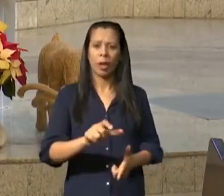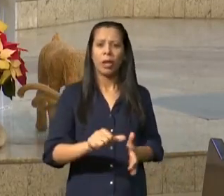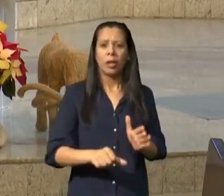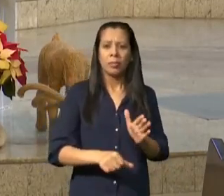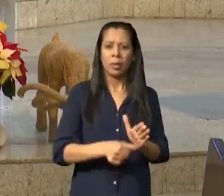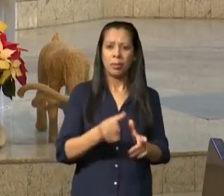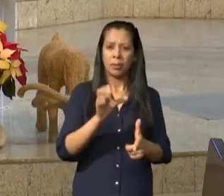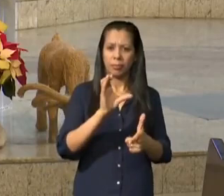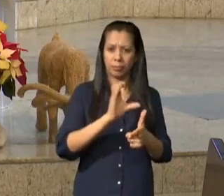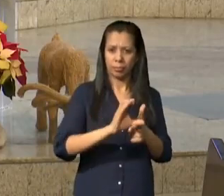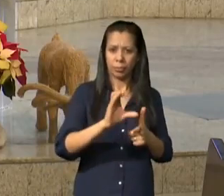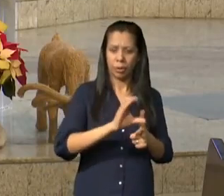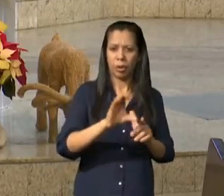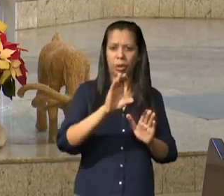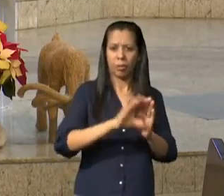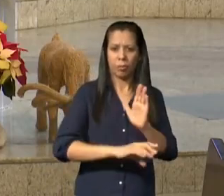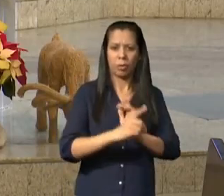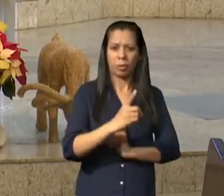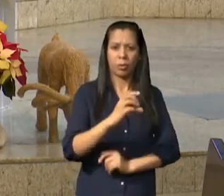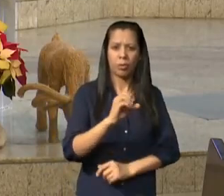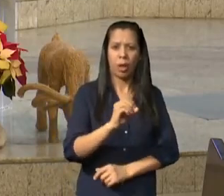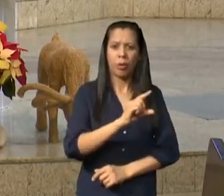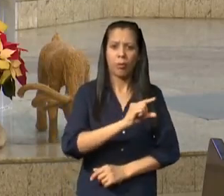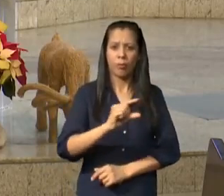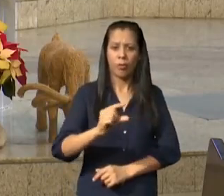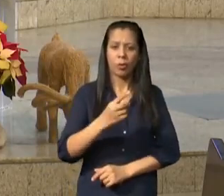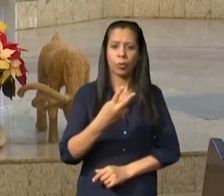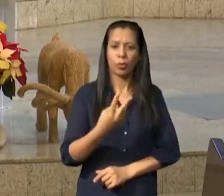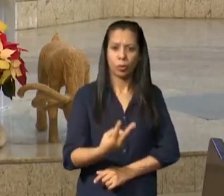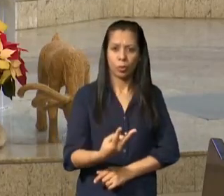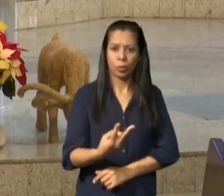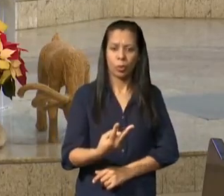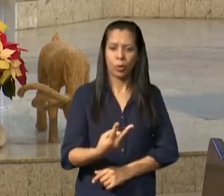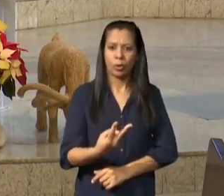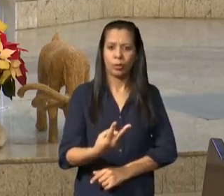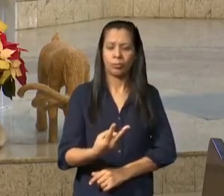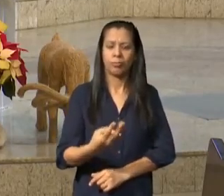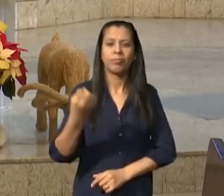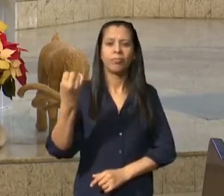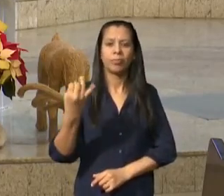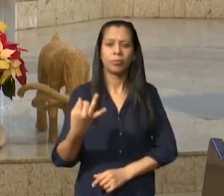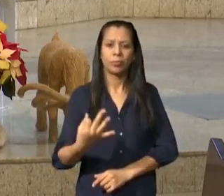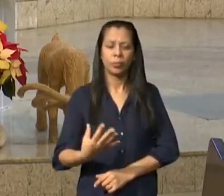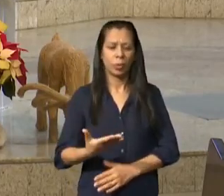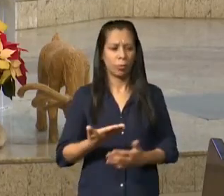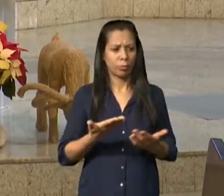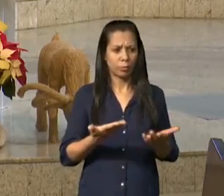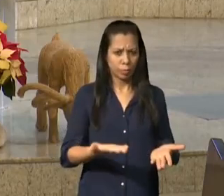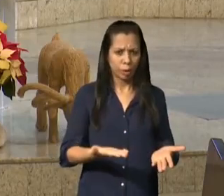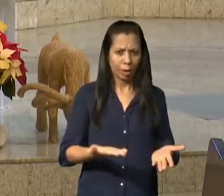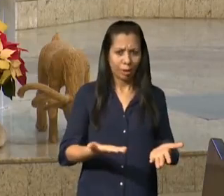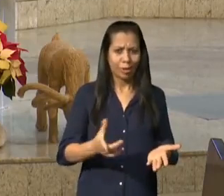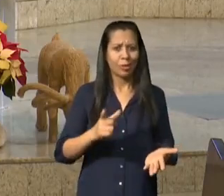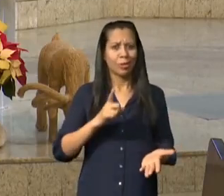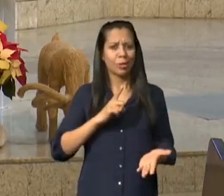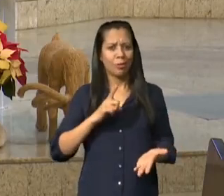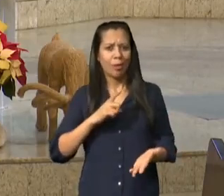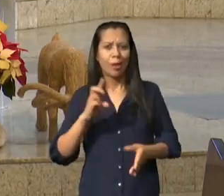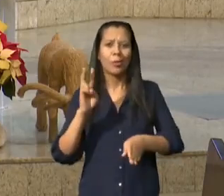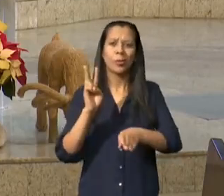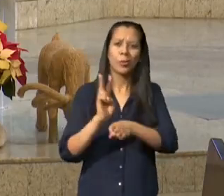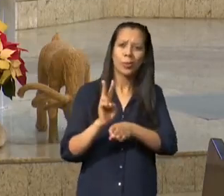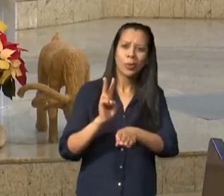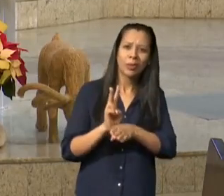tendo sido batizados assim na nuvem como no mar com respeito a Moisés